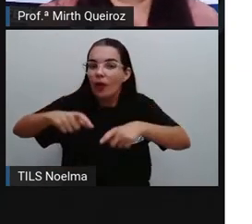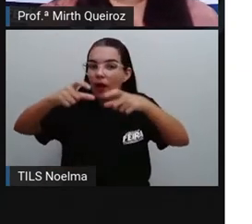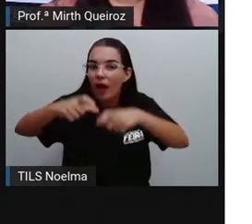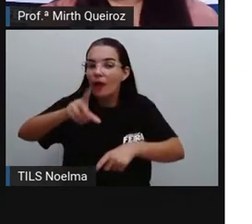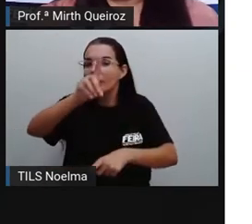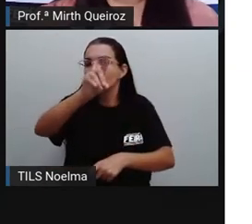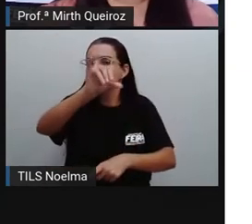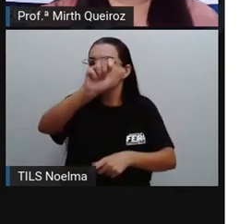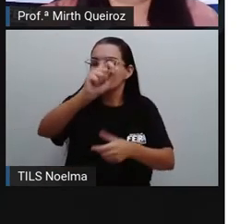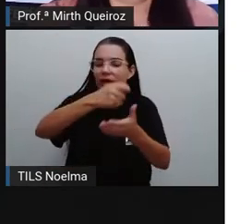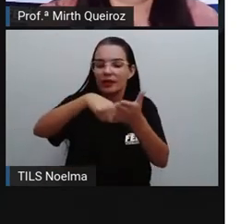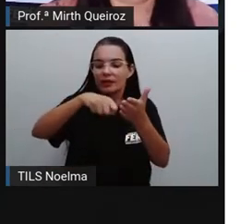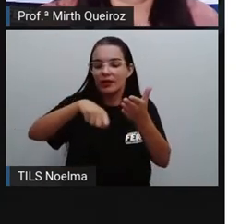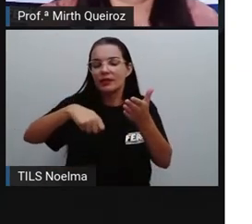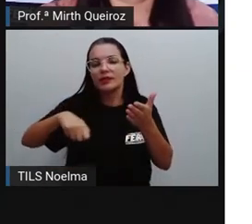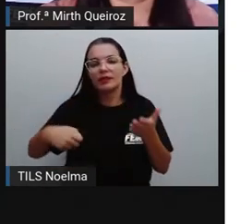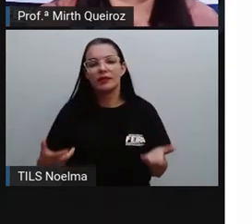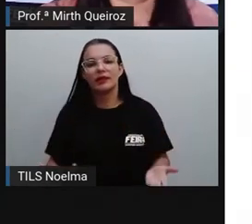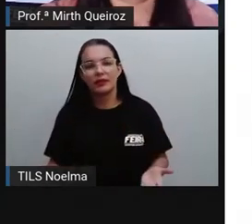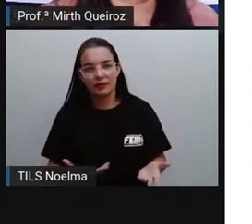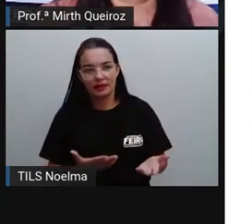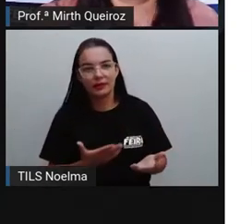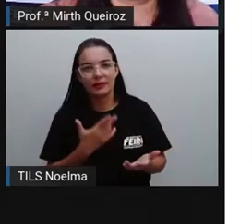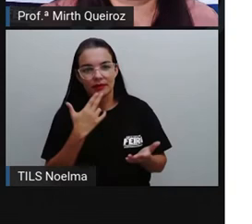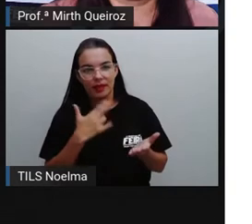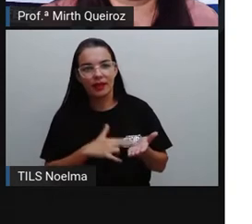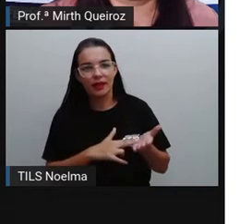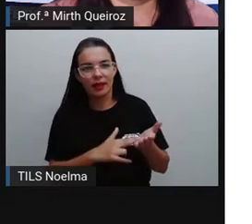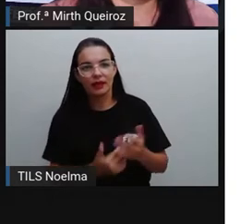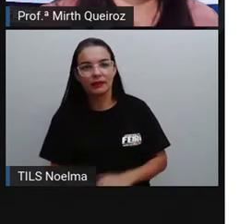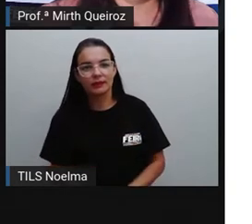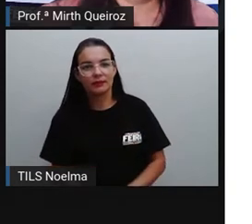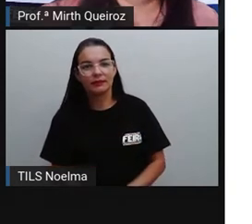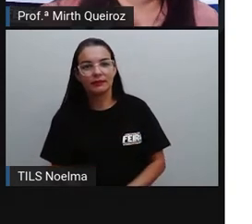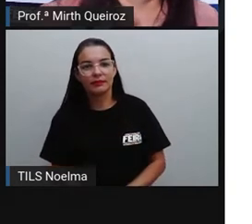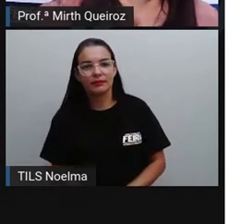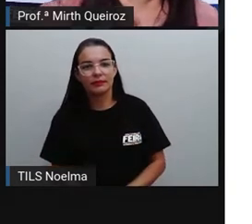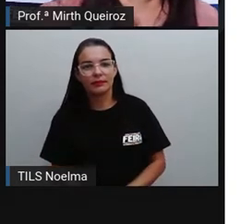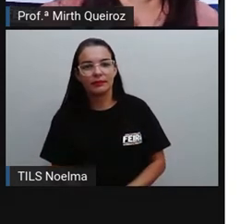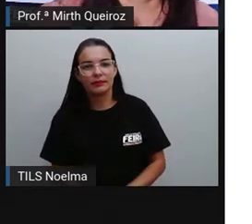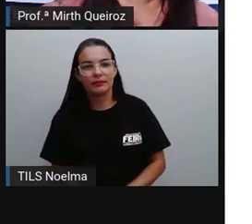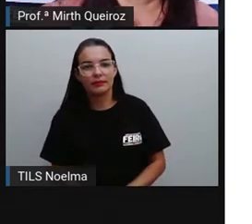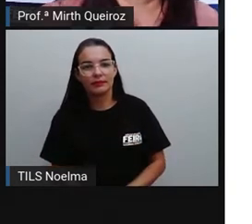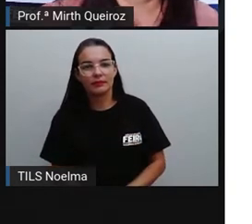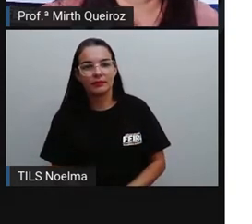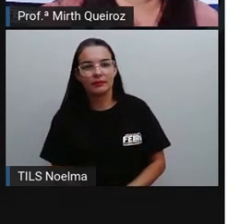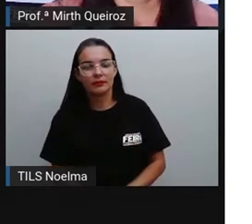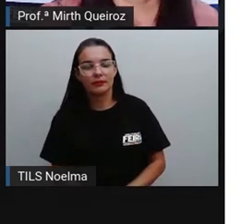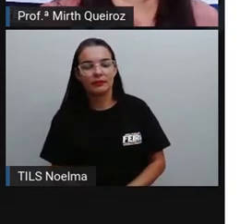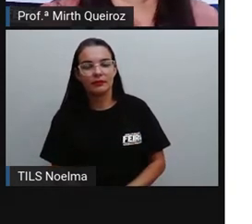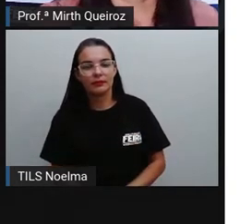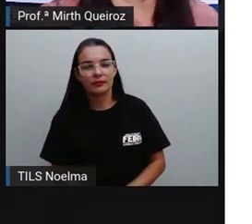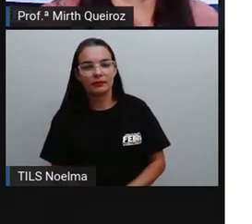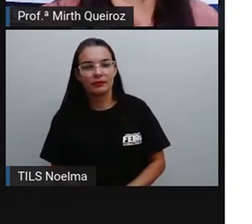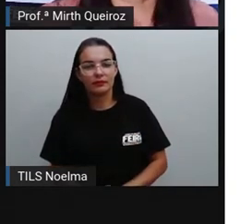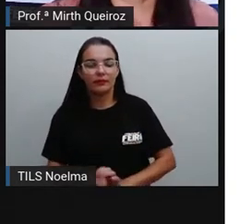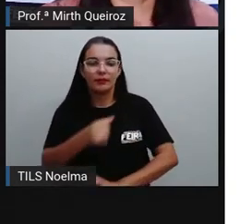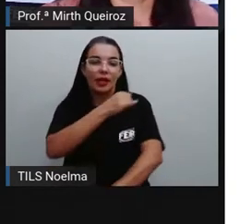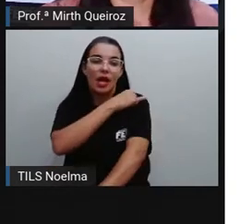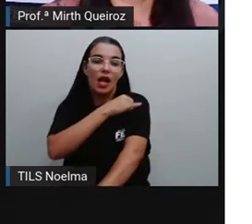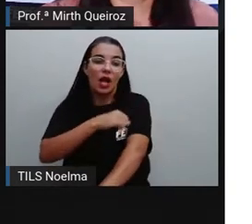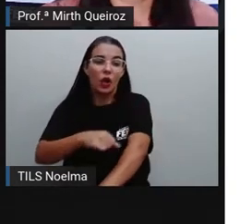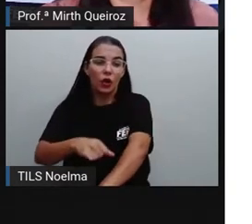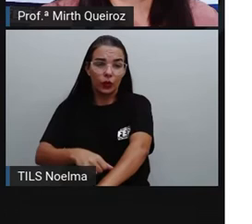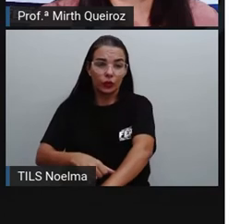e a data, né, em que essa carta foi escrita. Rio de Janeiro, 1º de